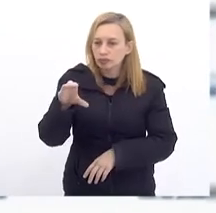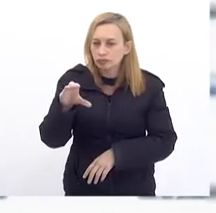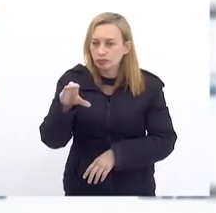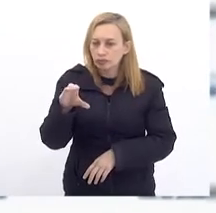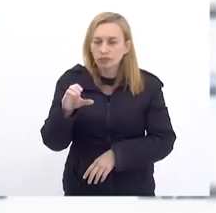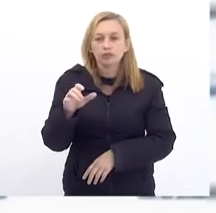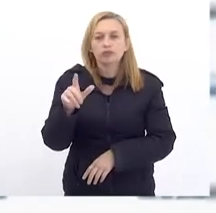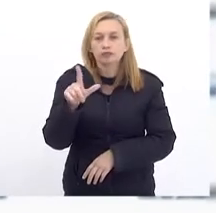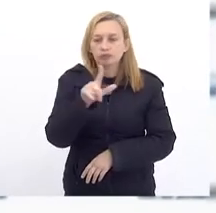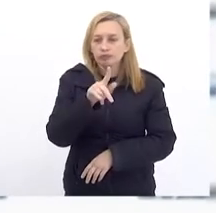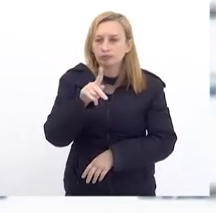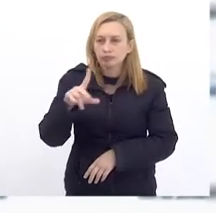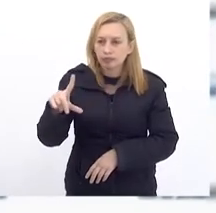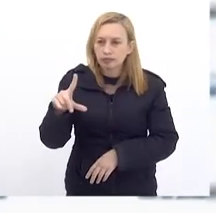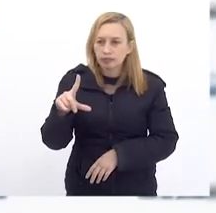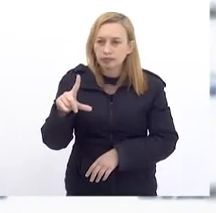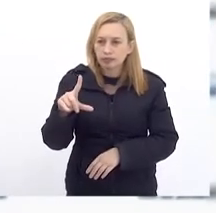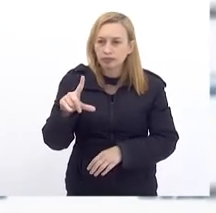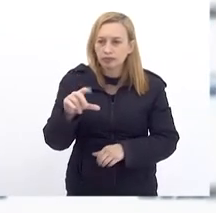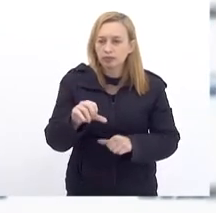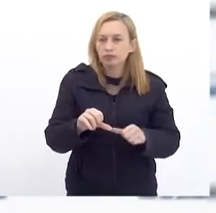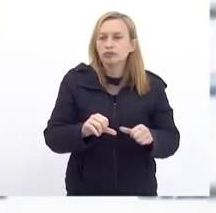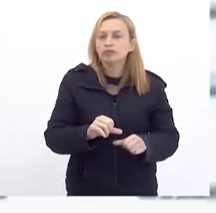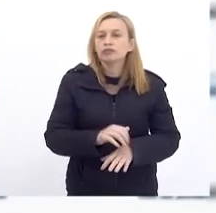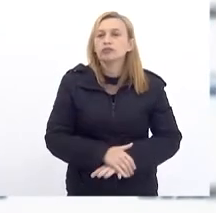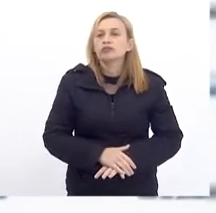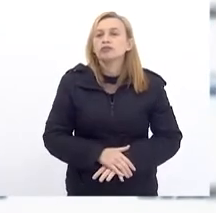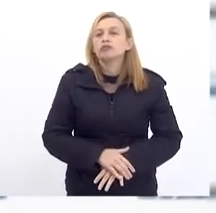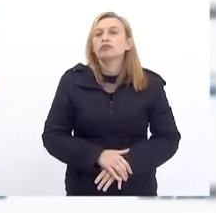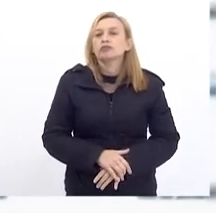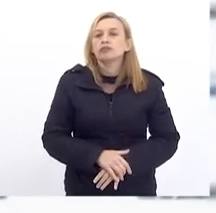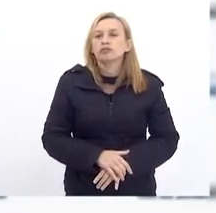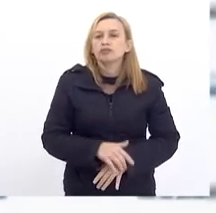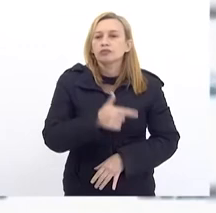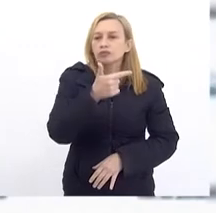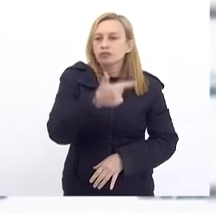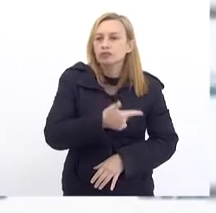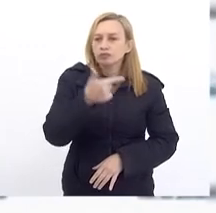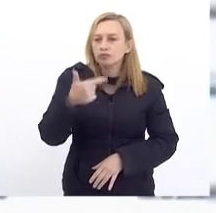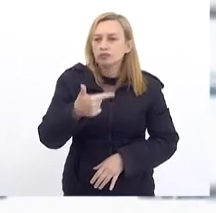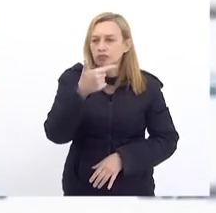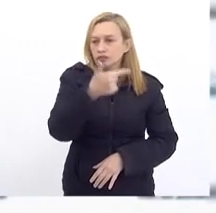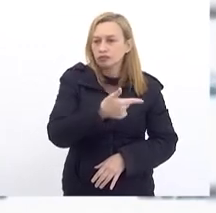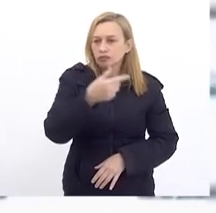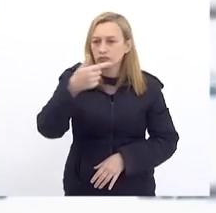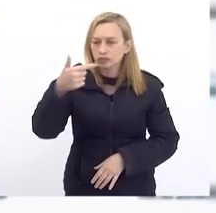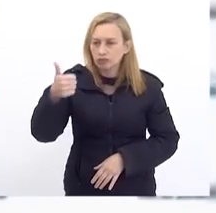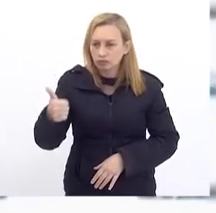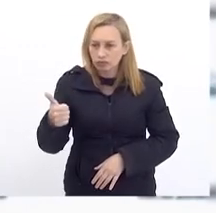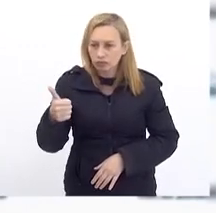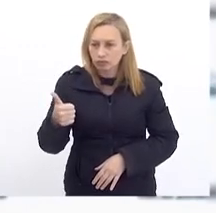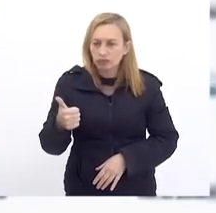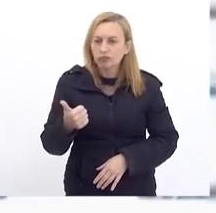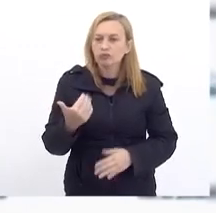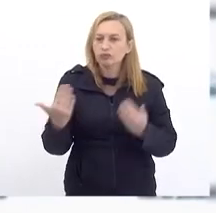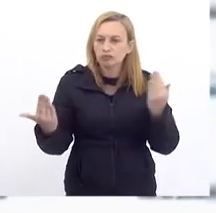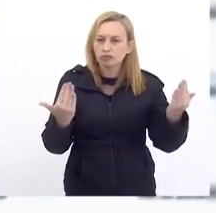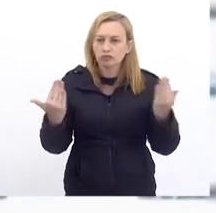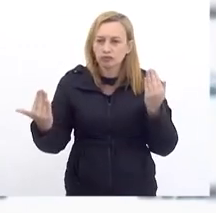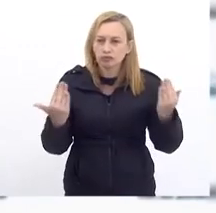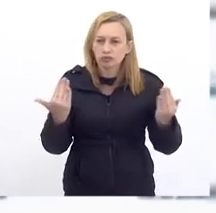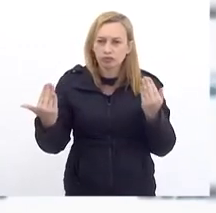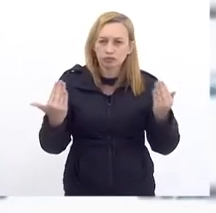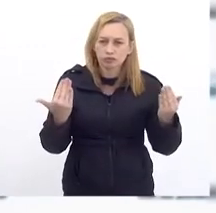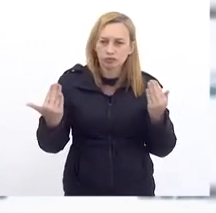Tributária Com relação Ao Cotejo 22 e 21 Quando a gente Faz essa Comparação